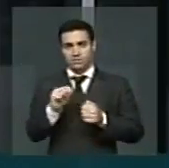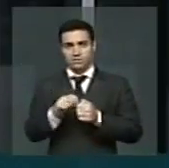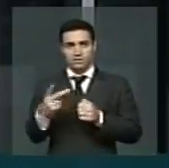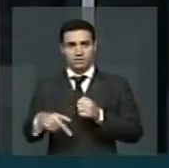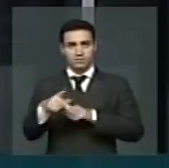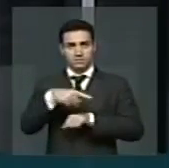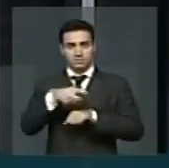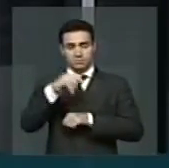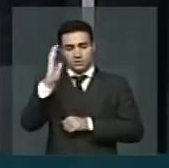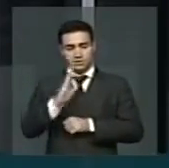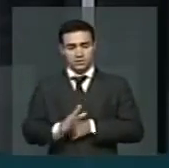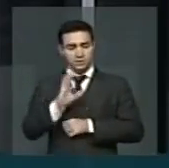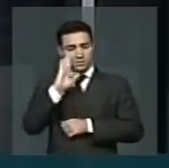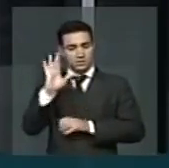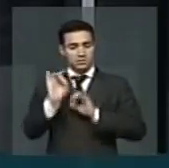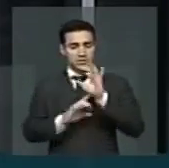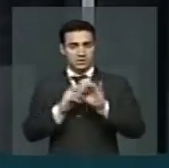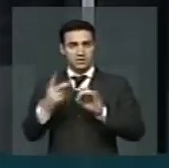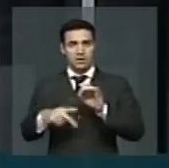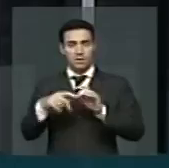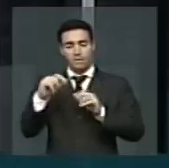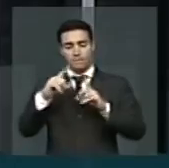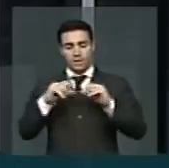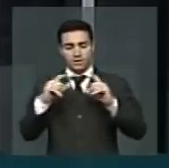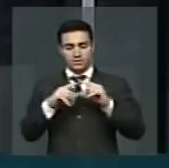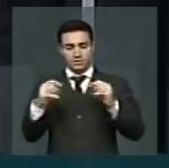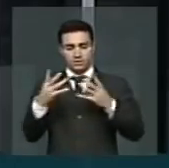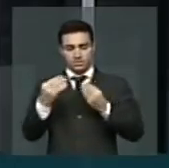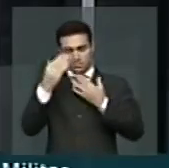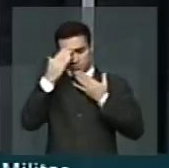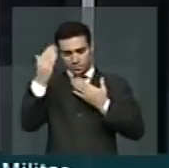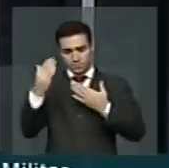especial à Brasília. Muito obrigado. Obrigado.